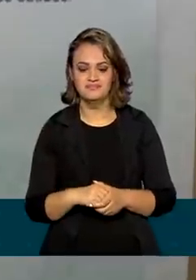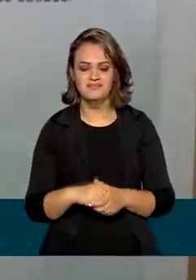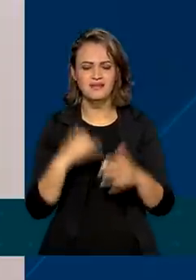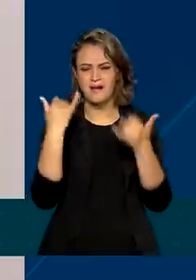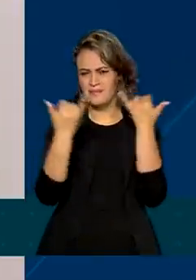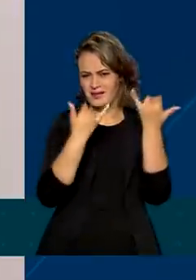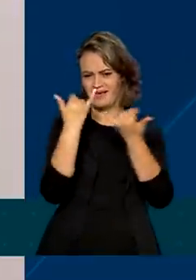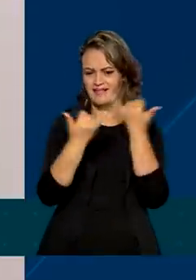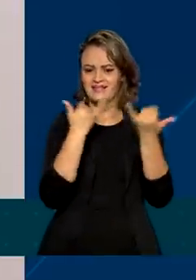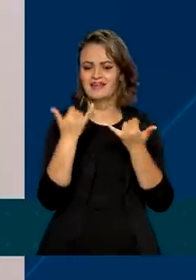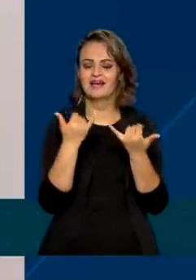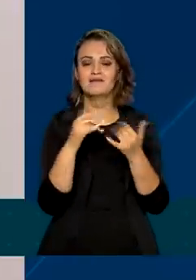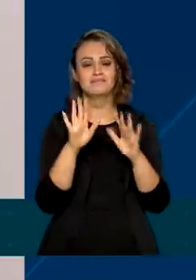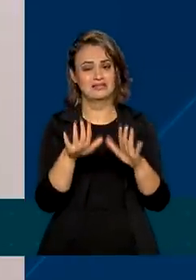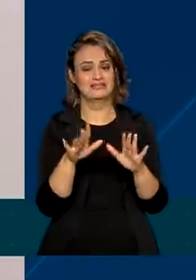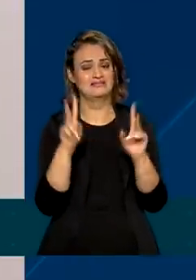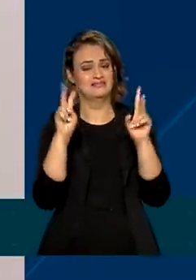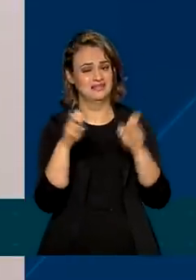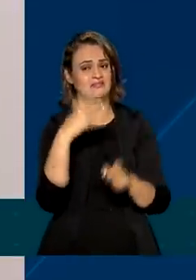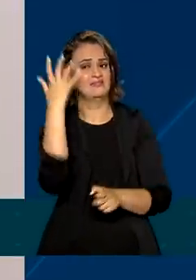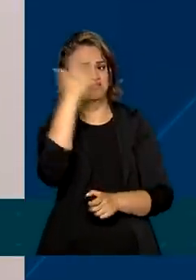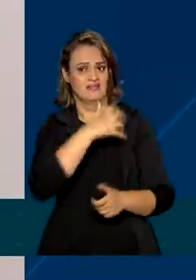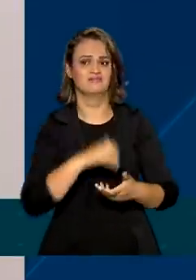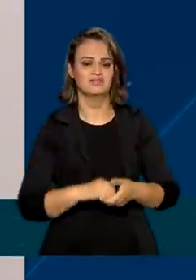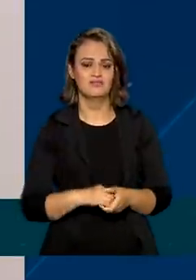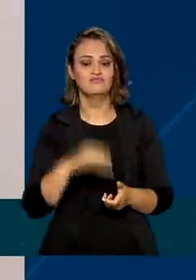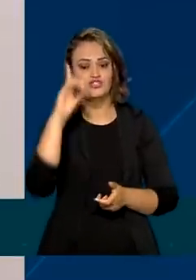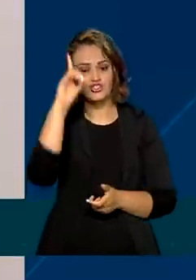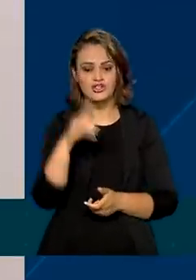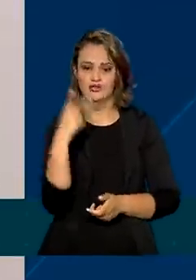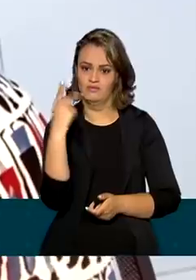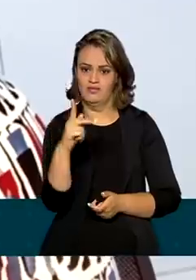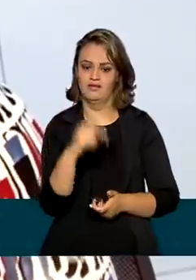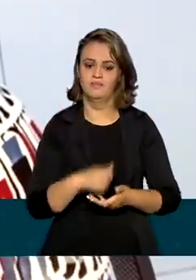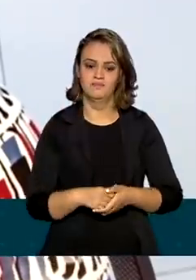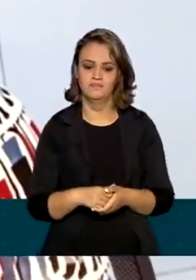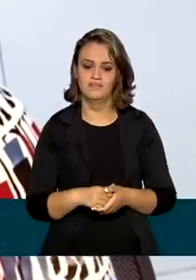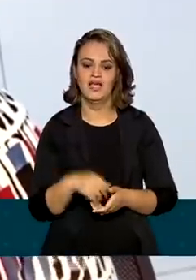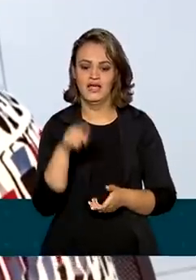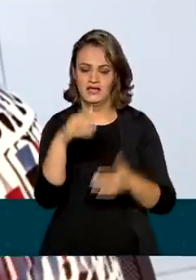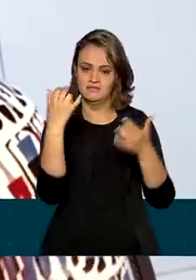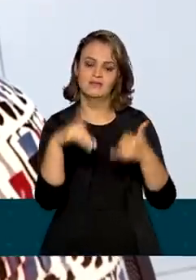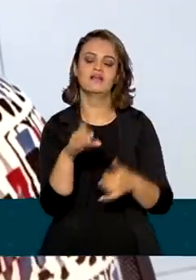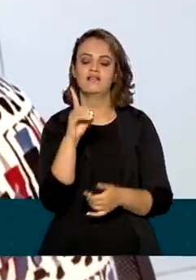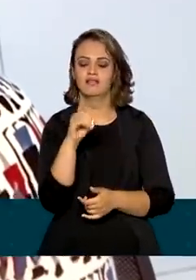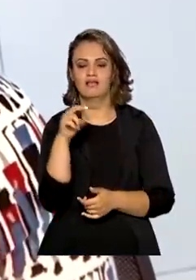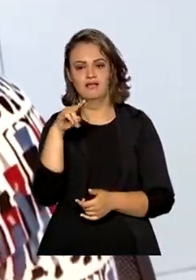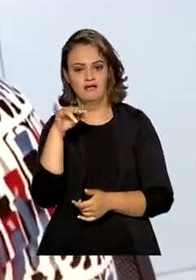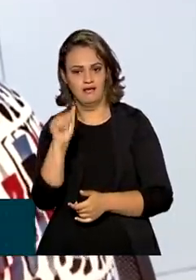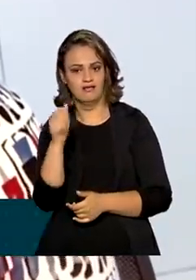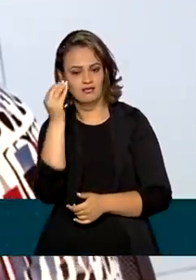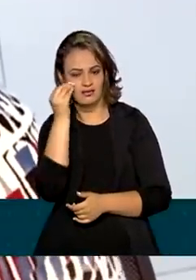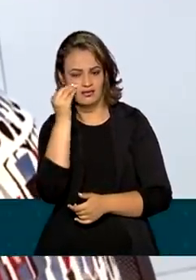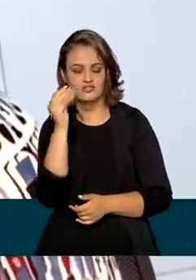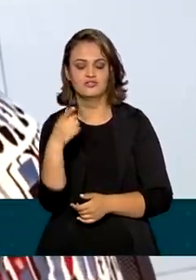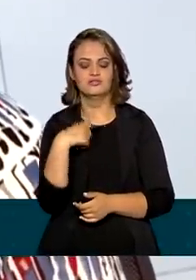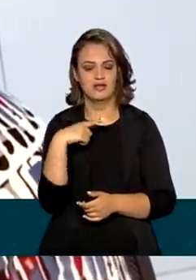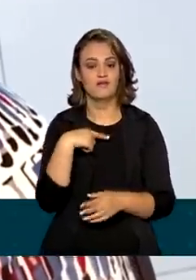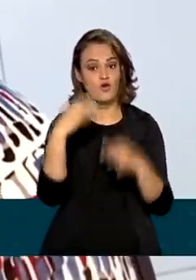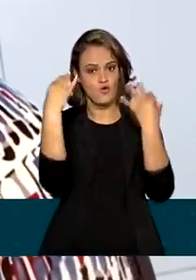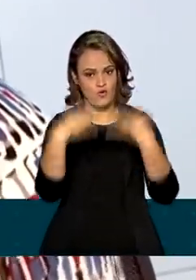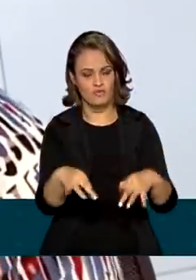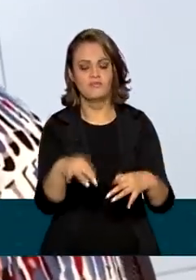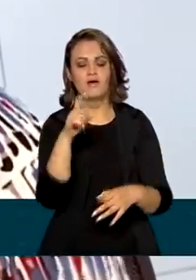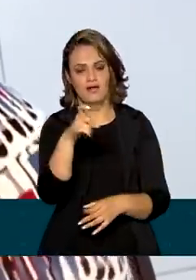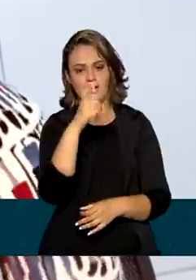brincadeira para tratar de um assunto sério, os direitos do filho. Não foi feito o DNA, confirmada a